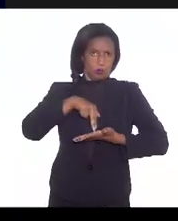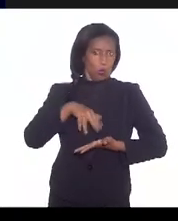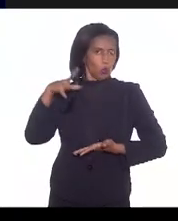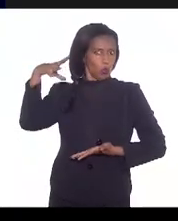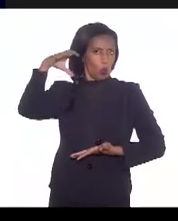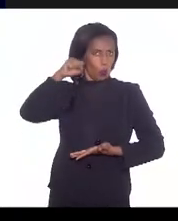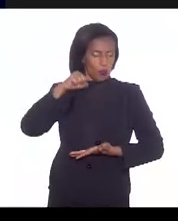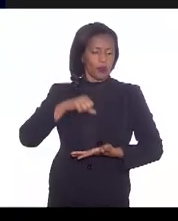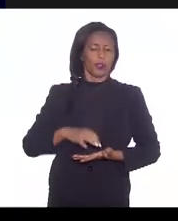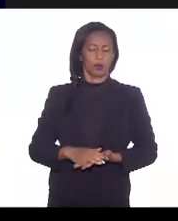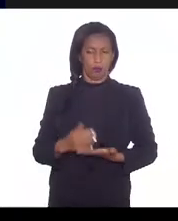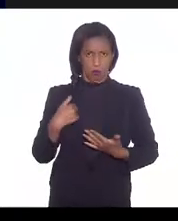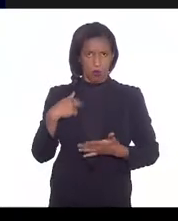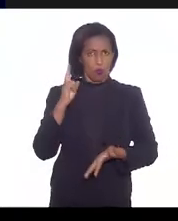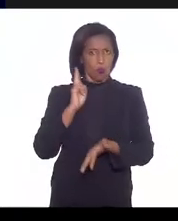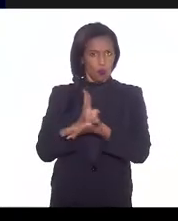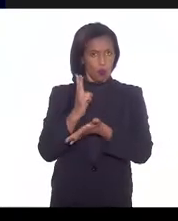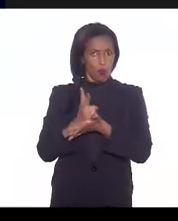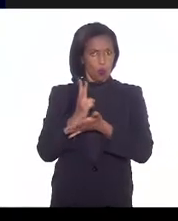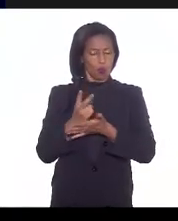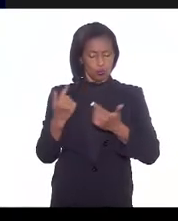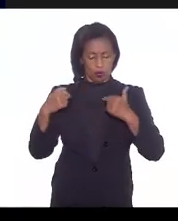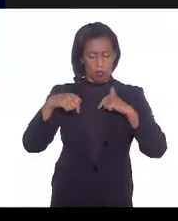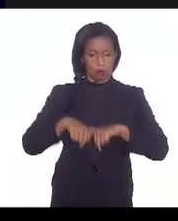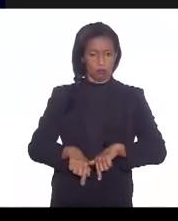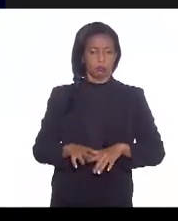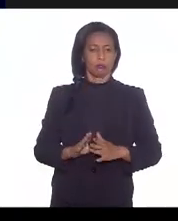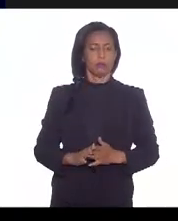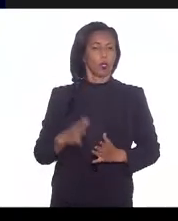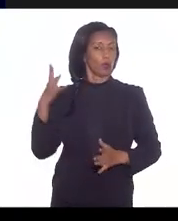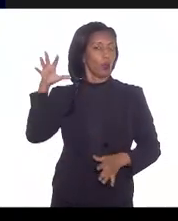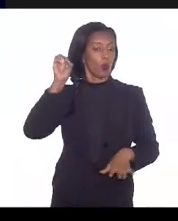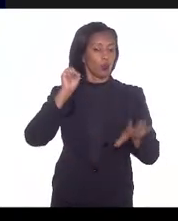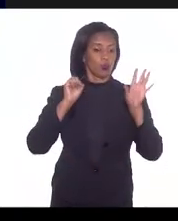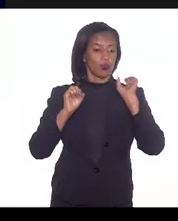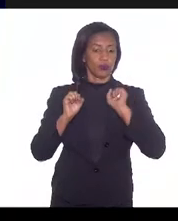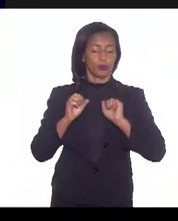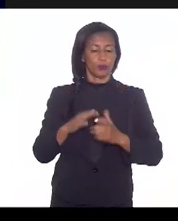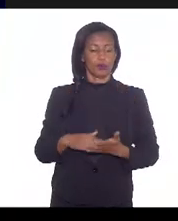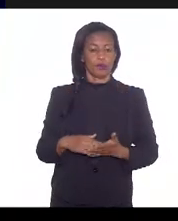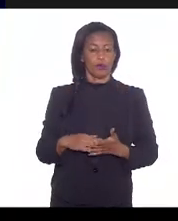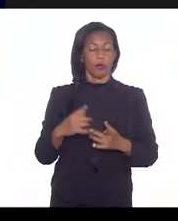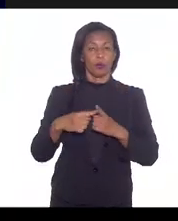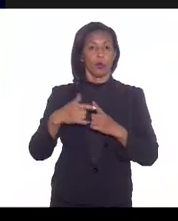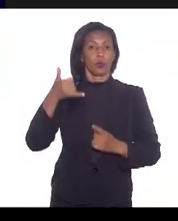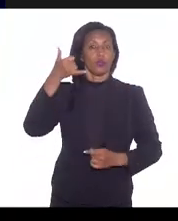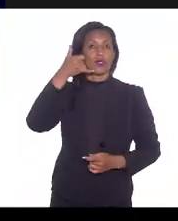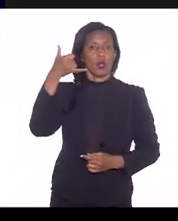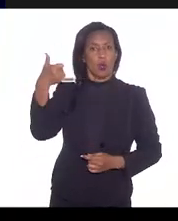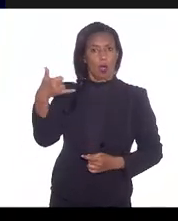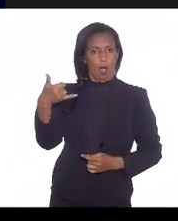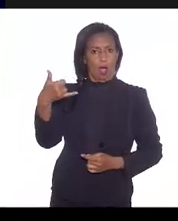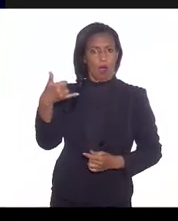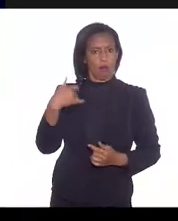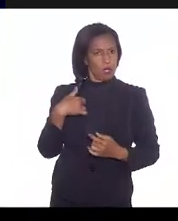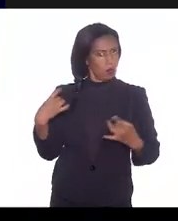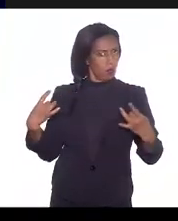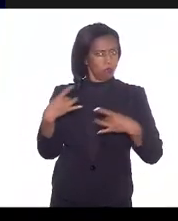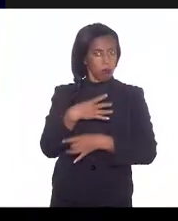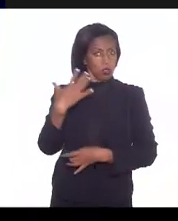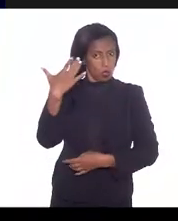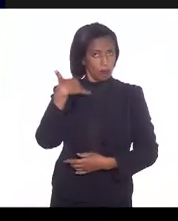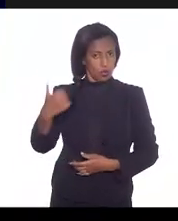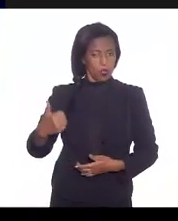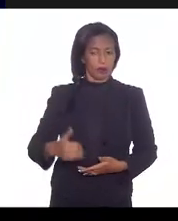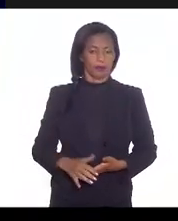ouvindo, eu vou permanecer dentro do possível, eu estou escutando porque eu estou no meu celular, mas eu estou disponível aqui, só me